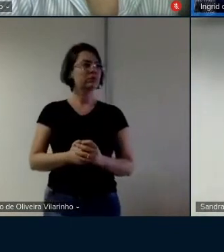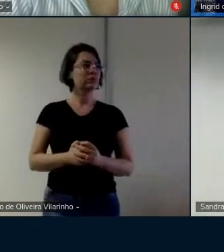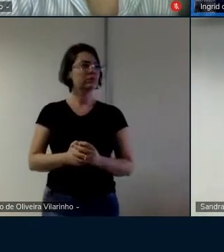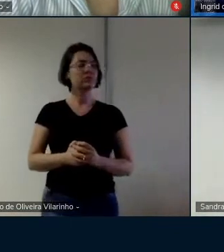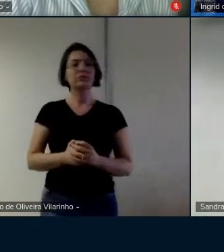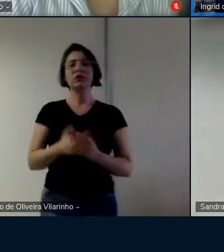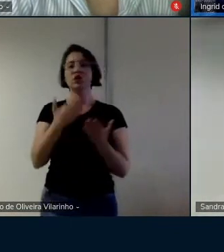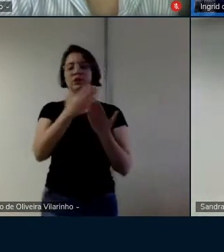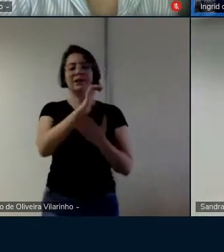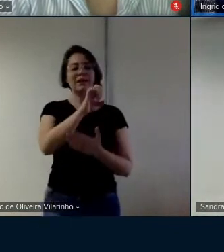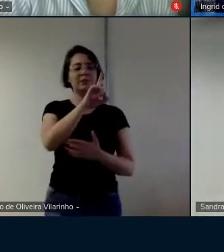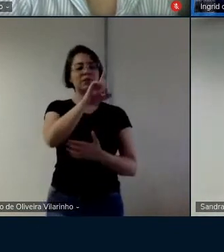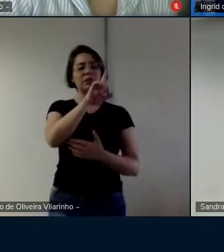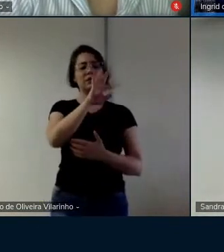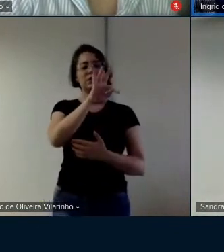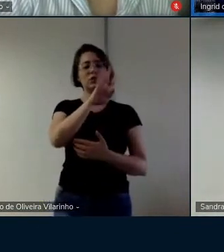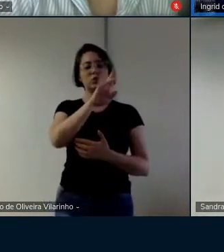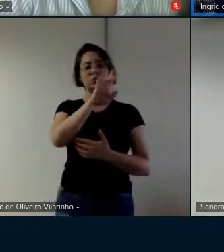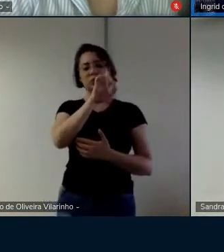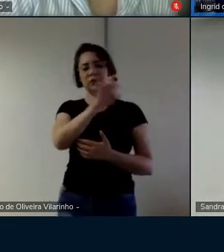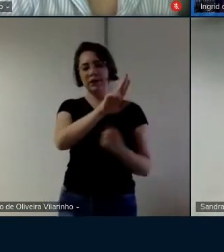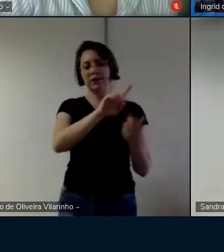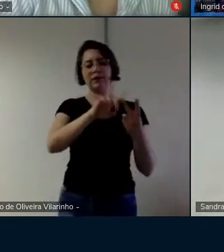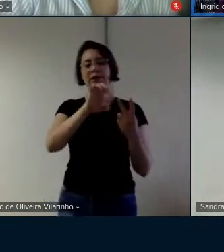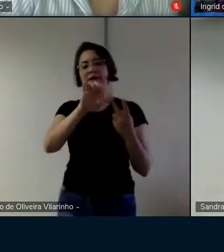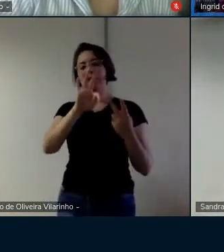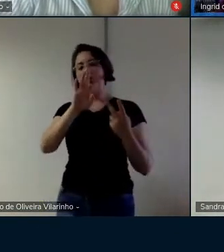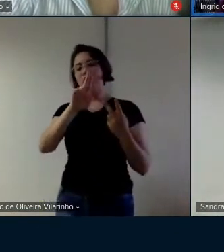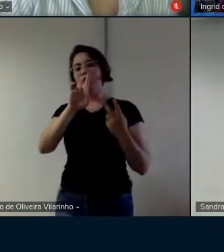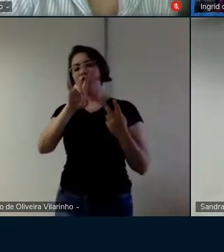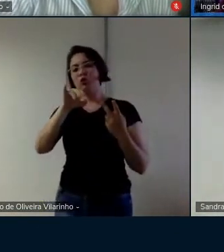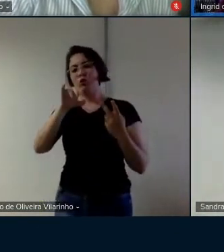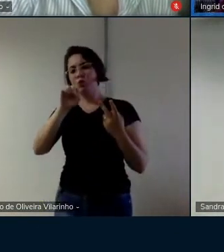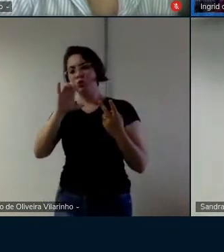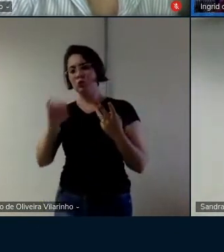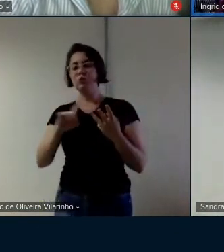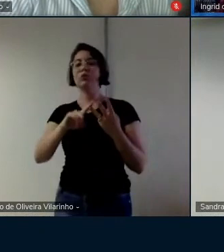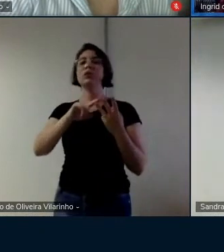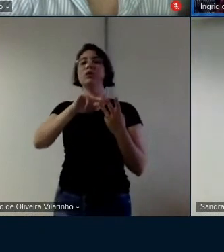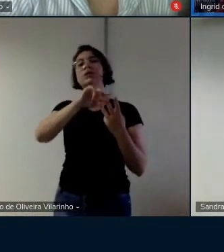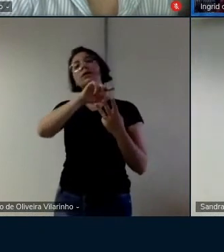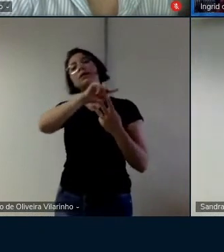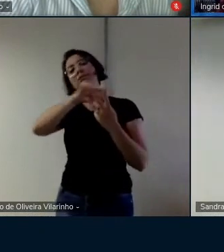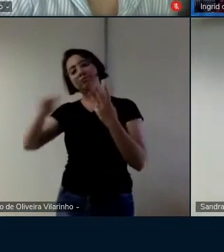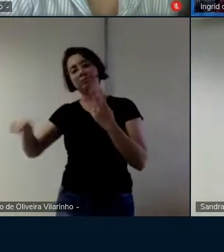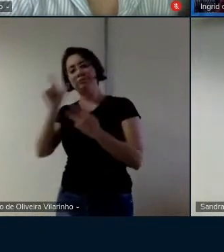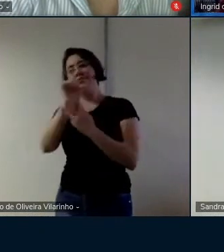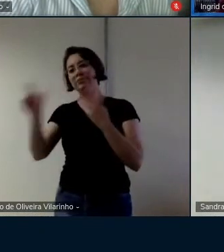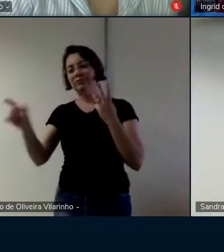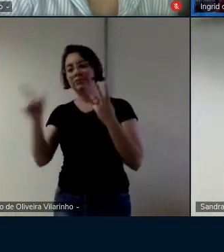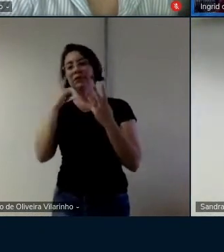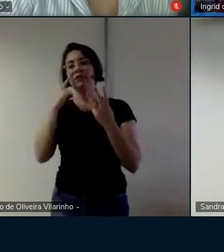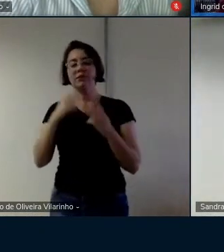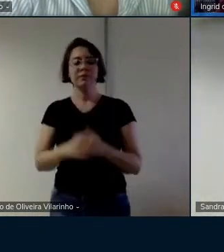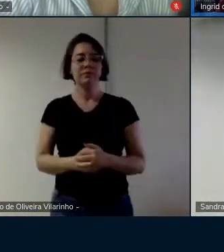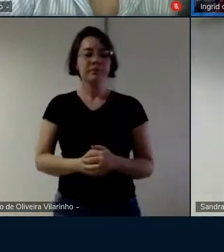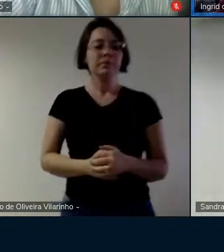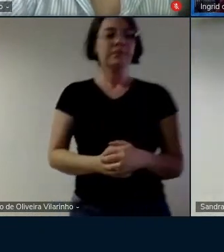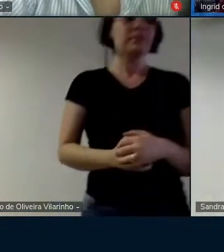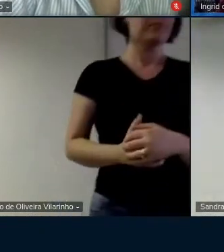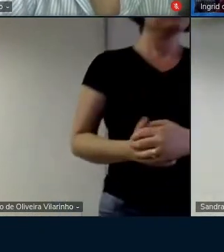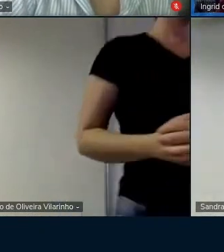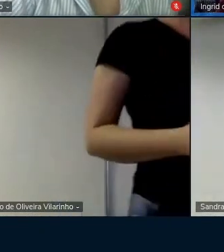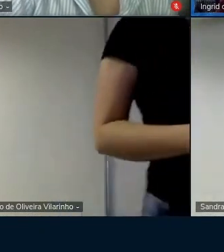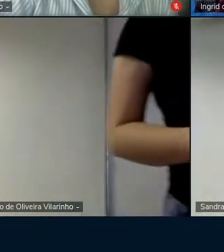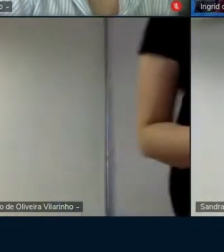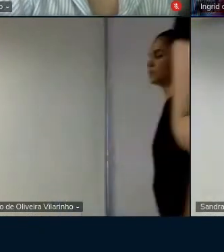estudar estudioso estudante a minha sugestão é que em alguns momentos você faz isso é que o suprito